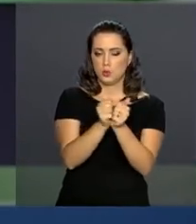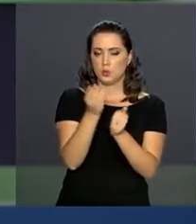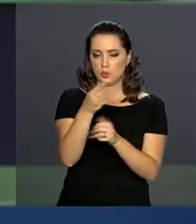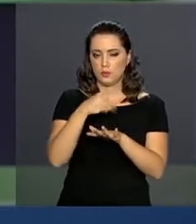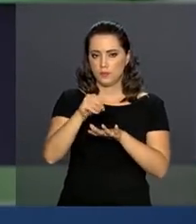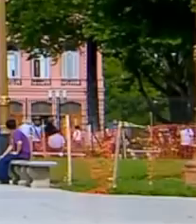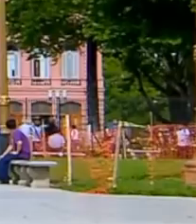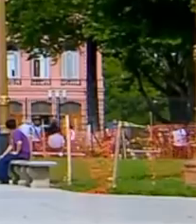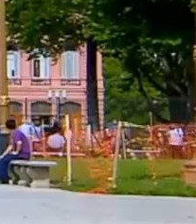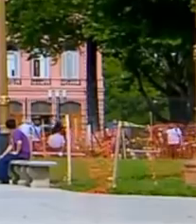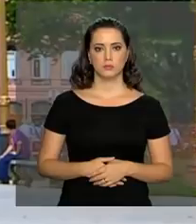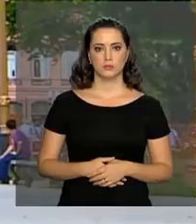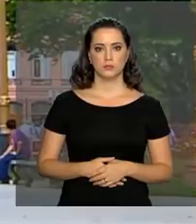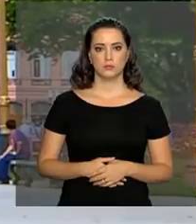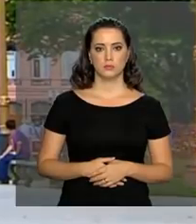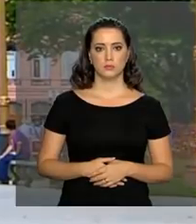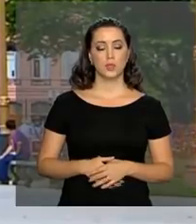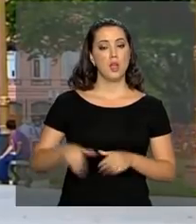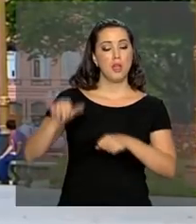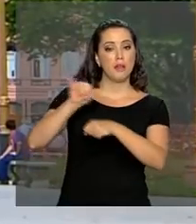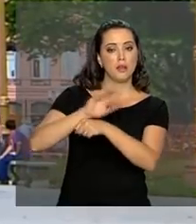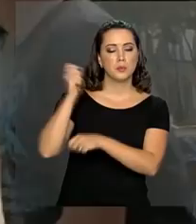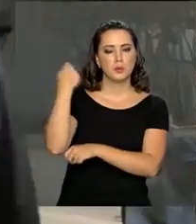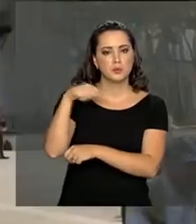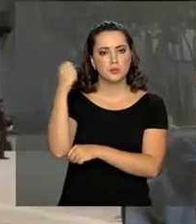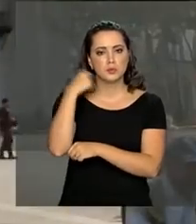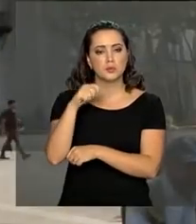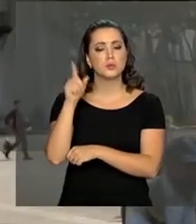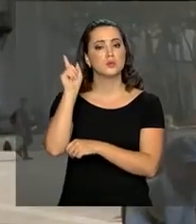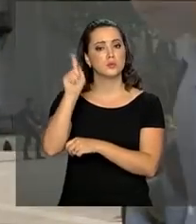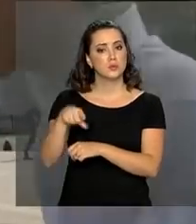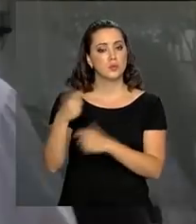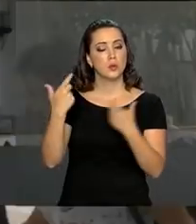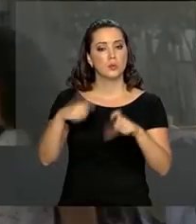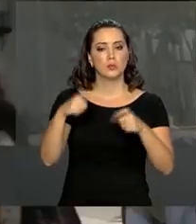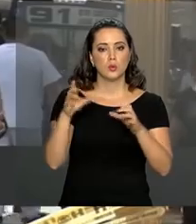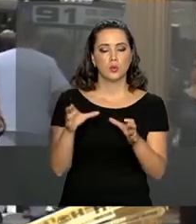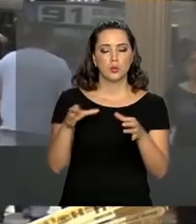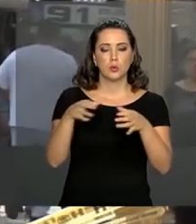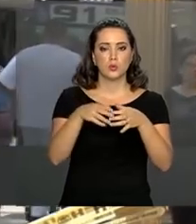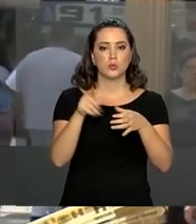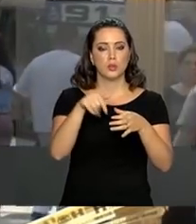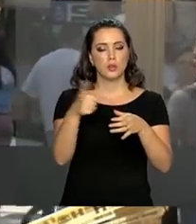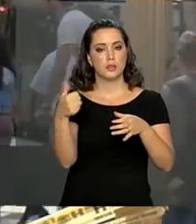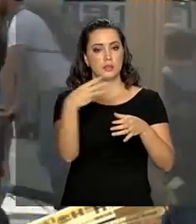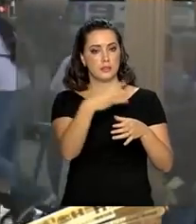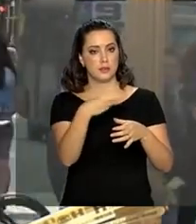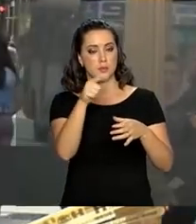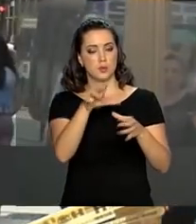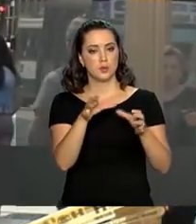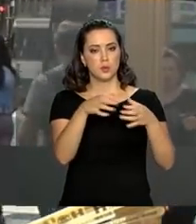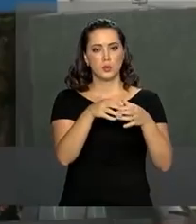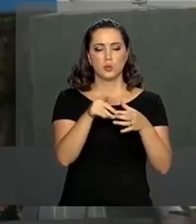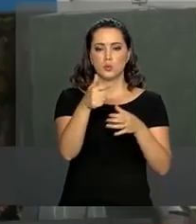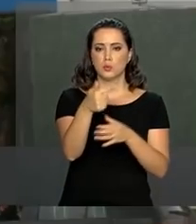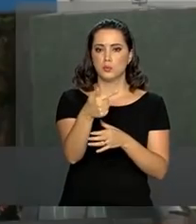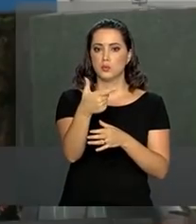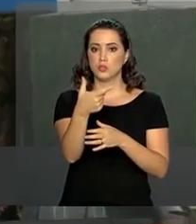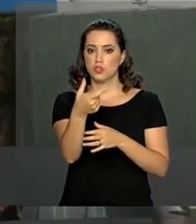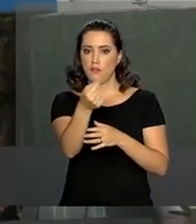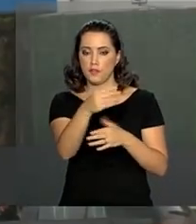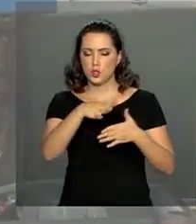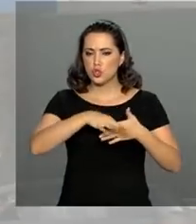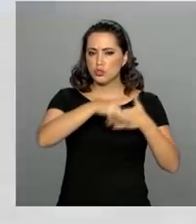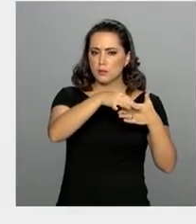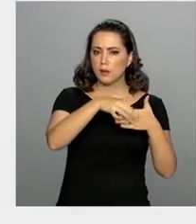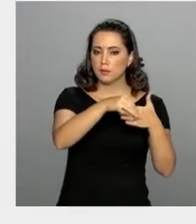mais informações. A capital argentina, Buenos Aires, é a sede da 13ª edição da Cúpula de Líderes do